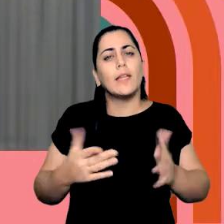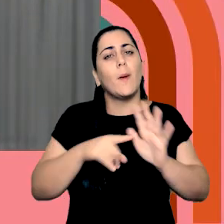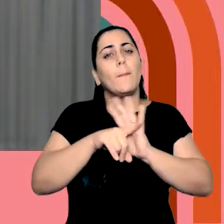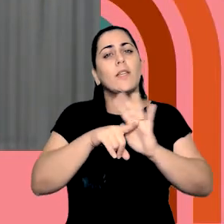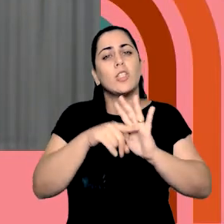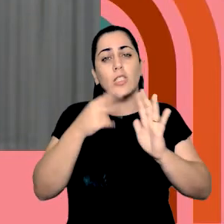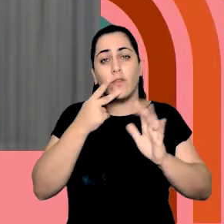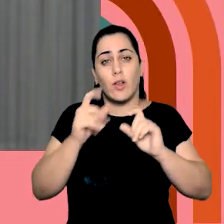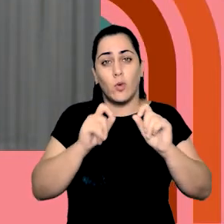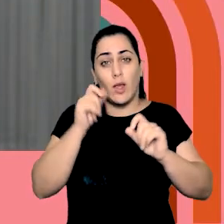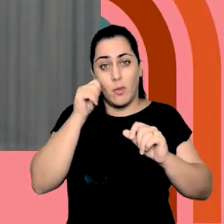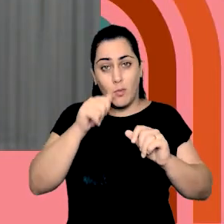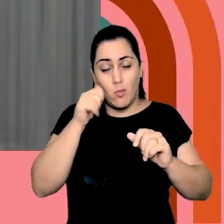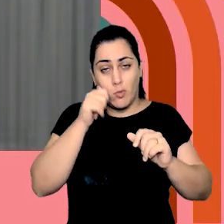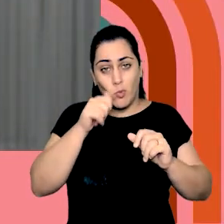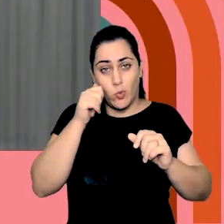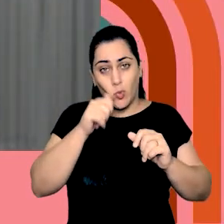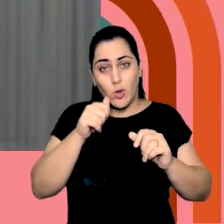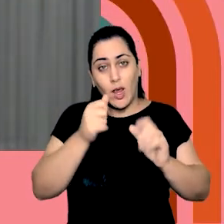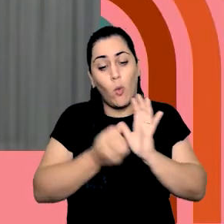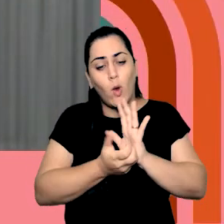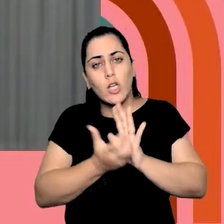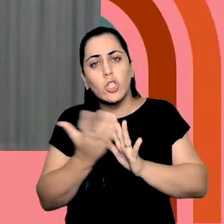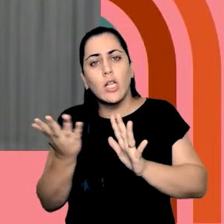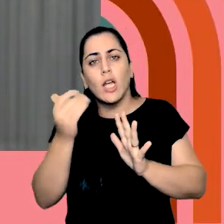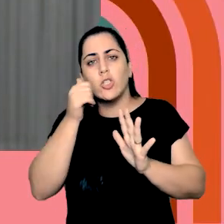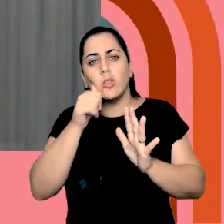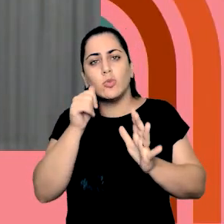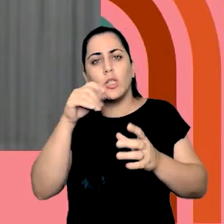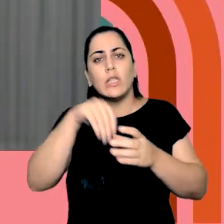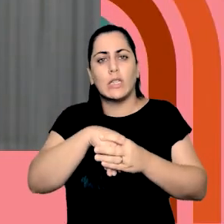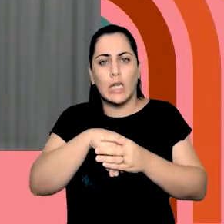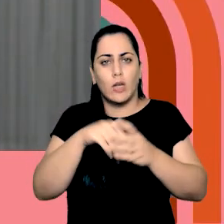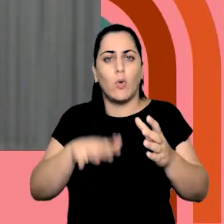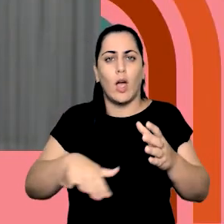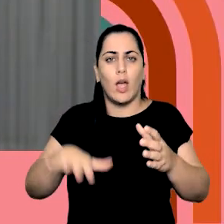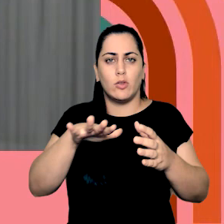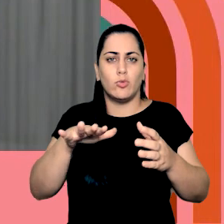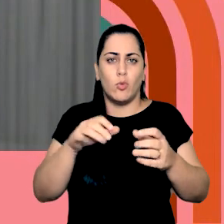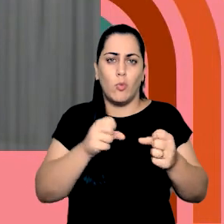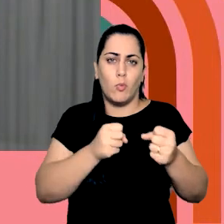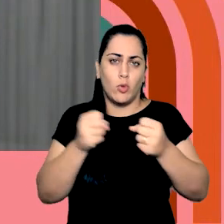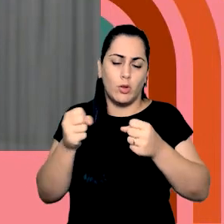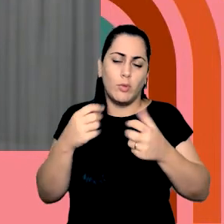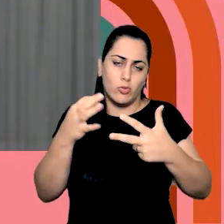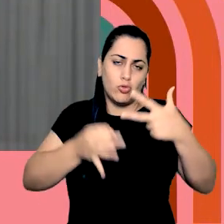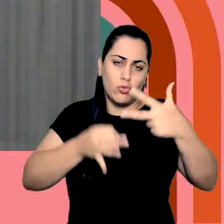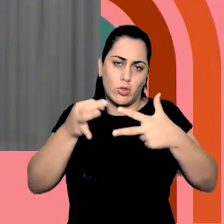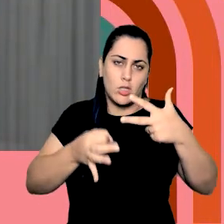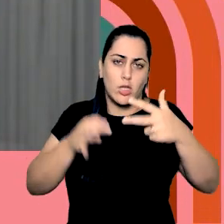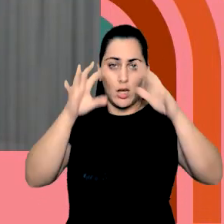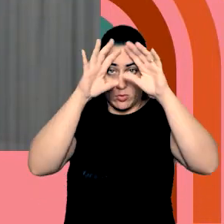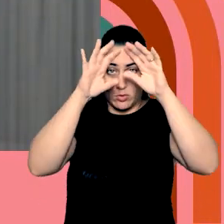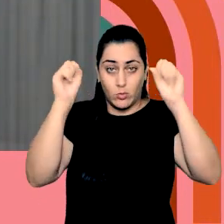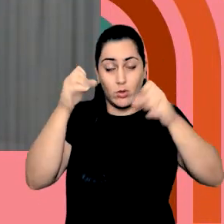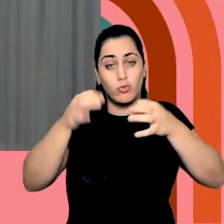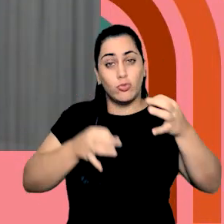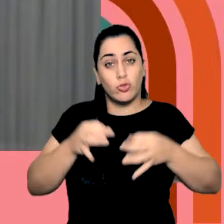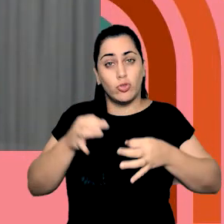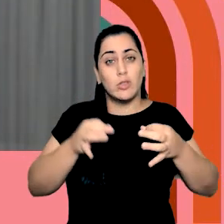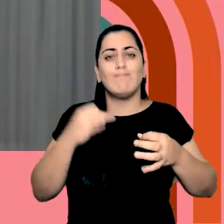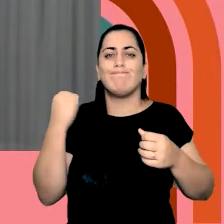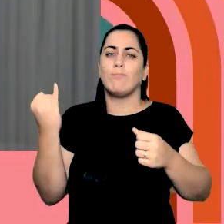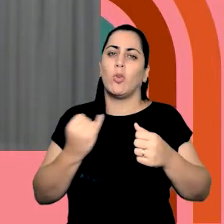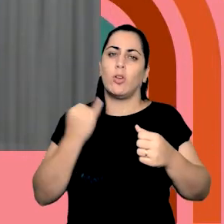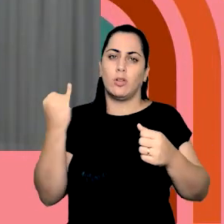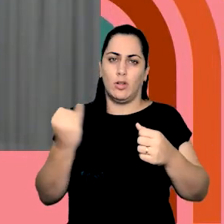número de mulheres presentes nos ambientes de poder, no caso do poder judiciário, no Tribunal de Justiça, é